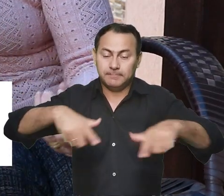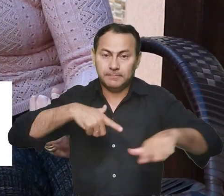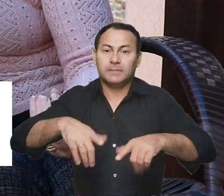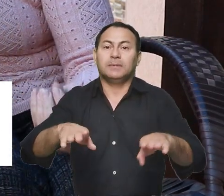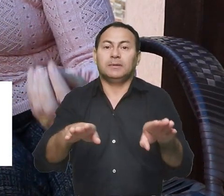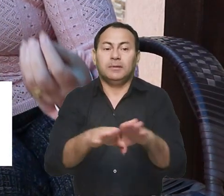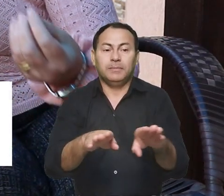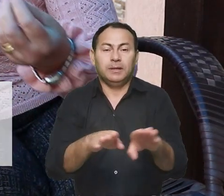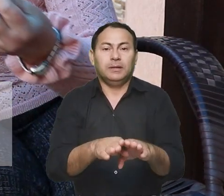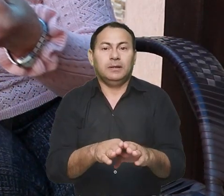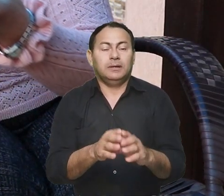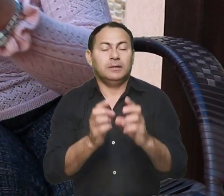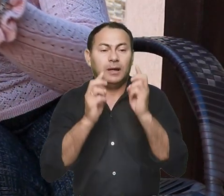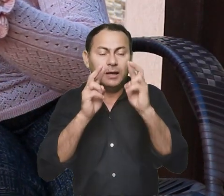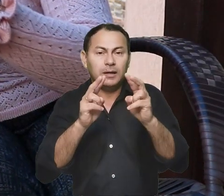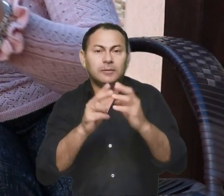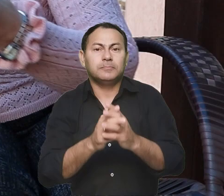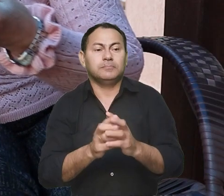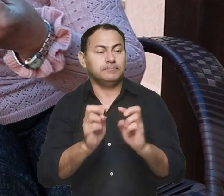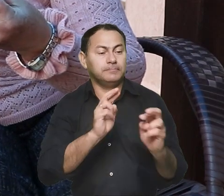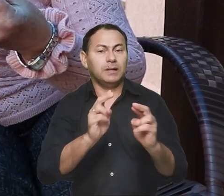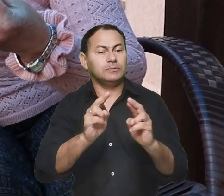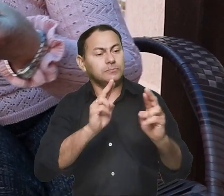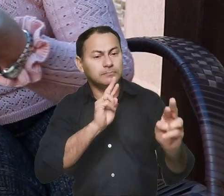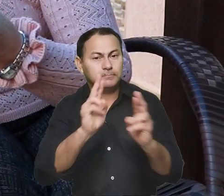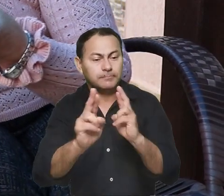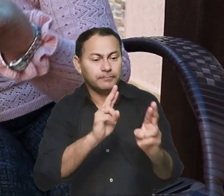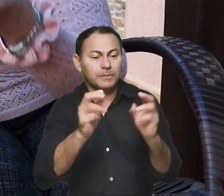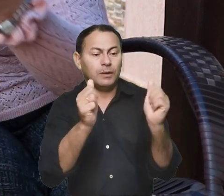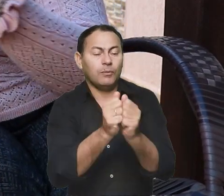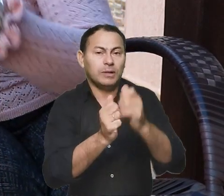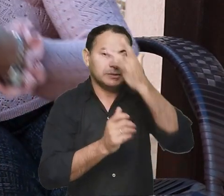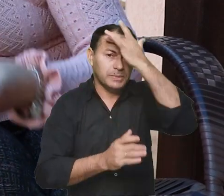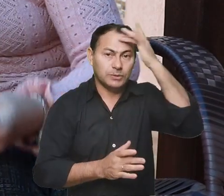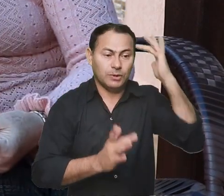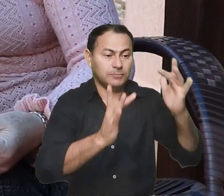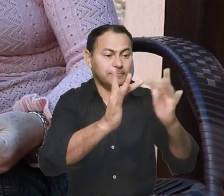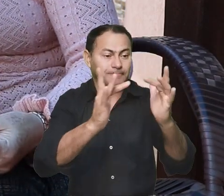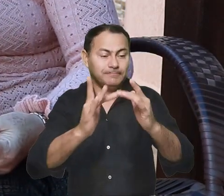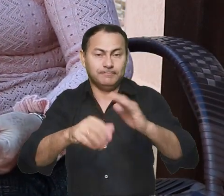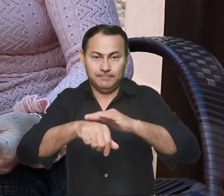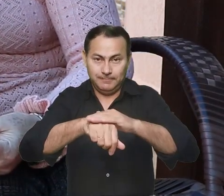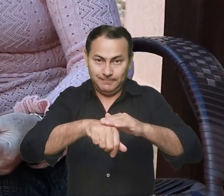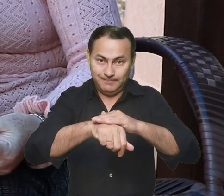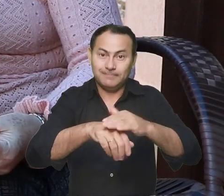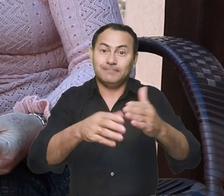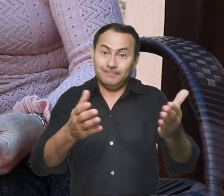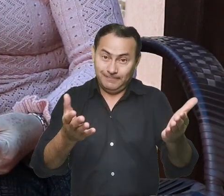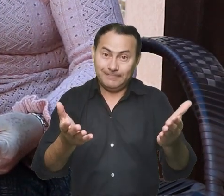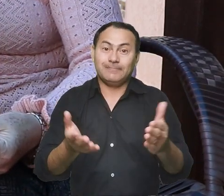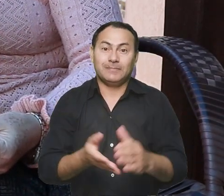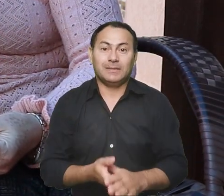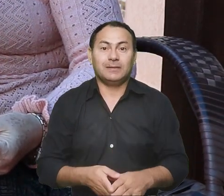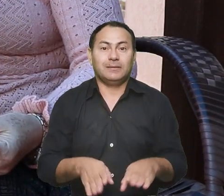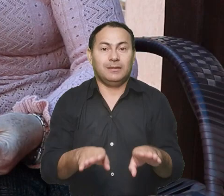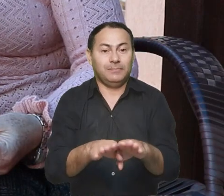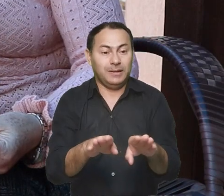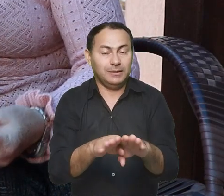gente trabalhava também esta questão do relacionamento com as pessoas. Então,